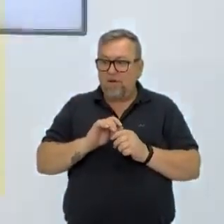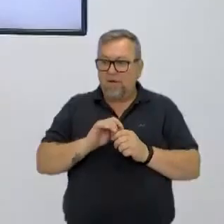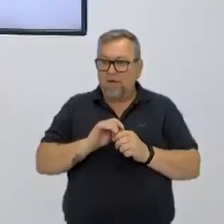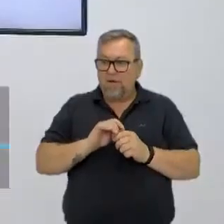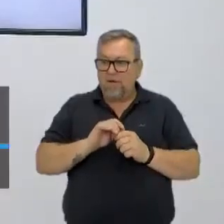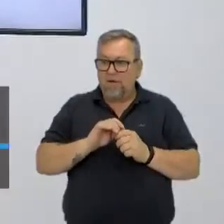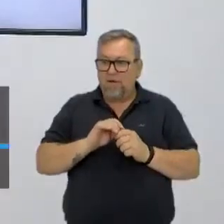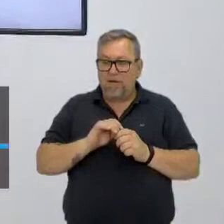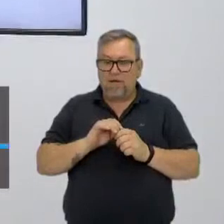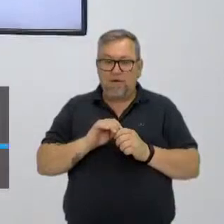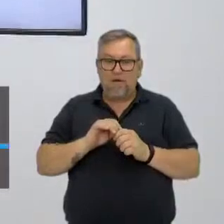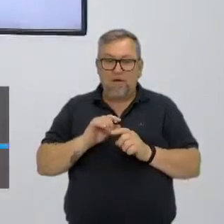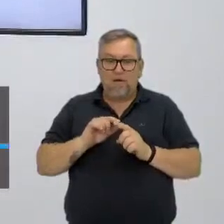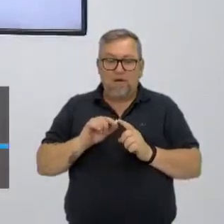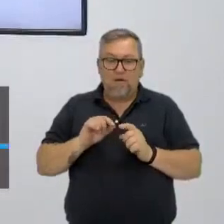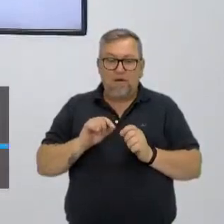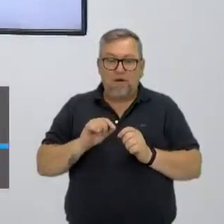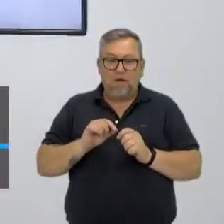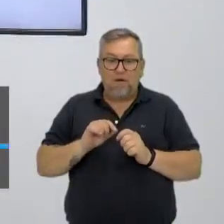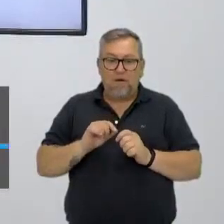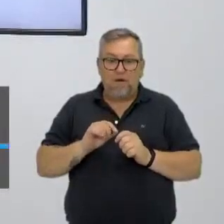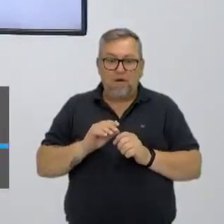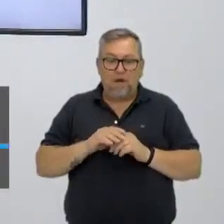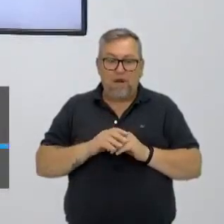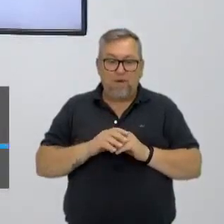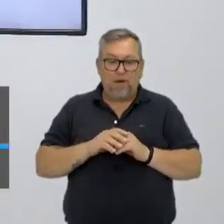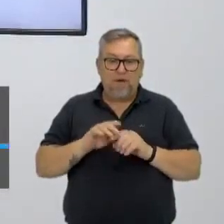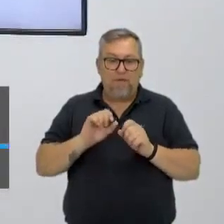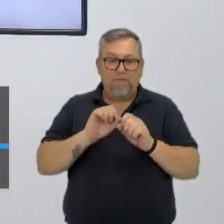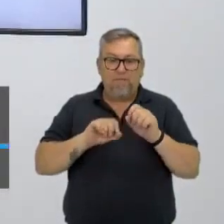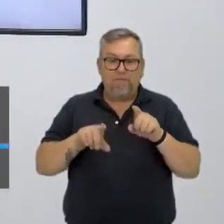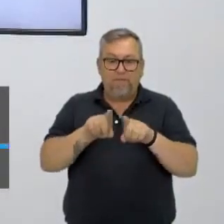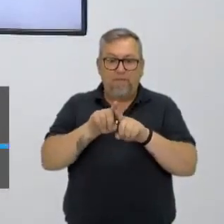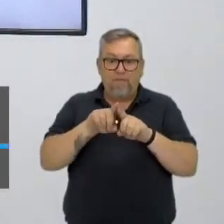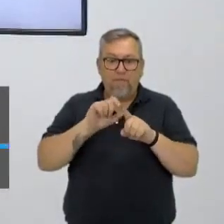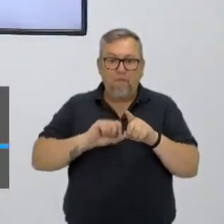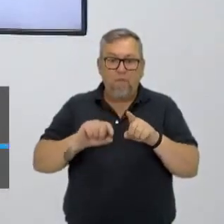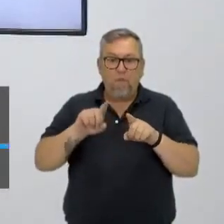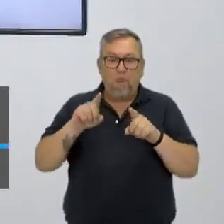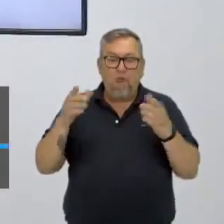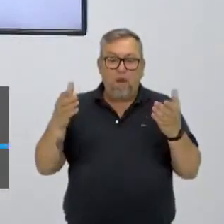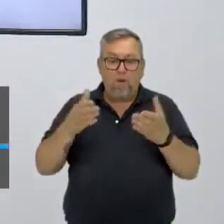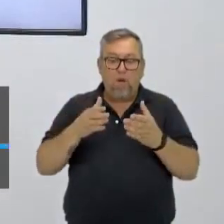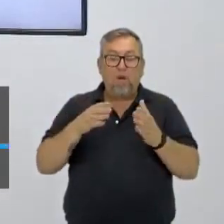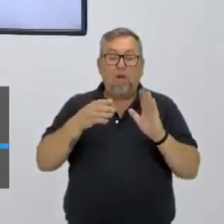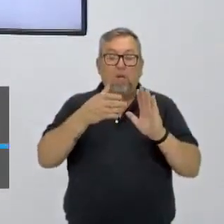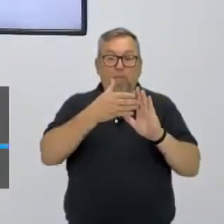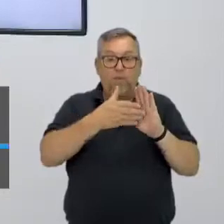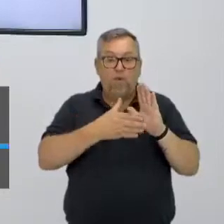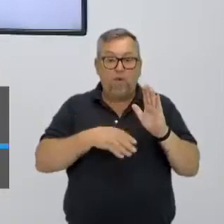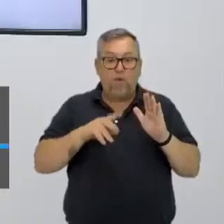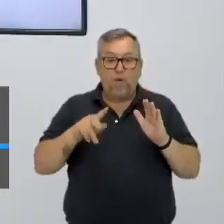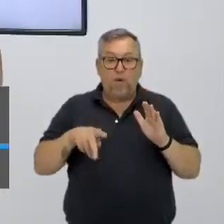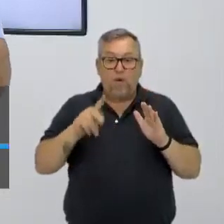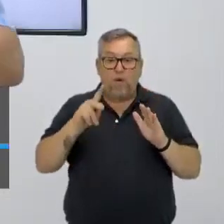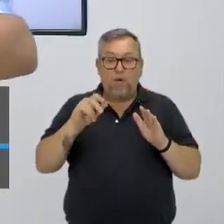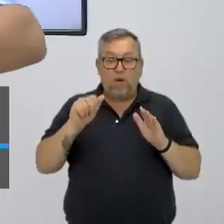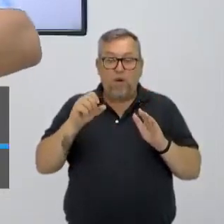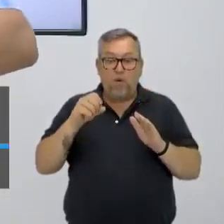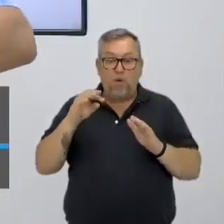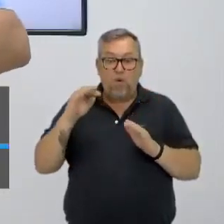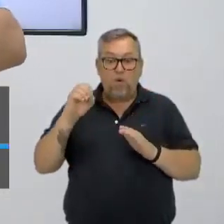só trazendo uma informação também, de acordo com o protocolo de Quioto, que é uma pesquisa desenvolvida